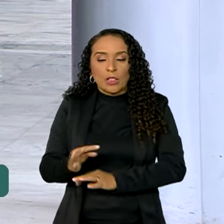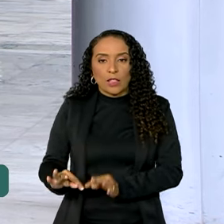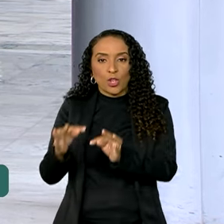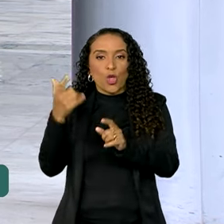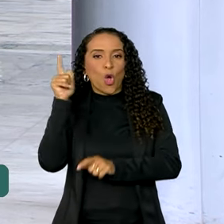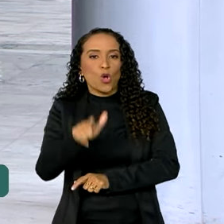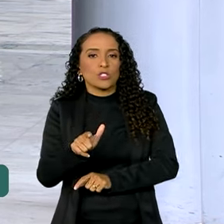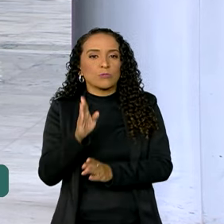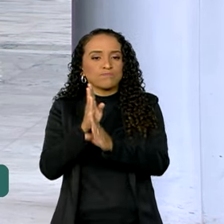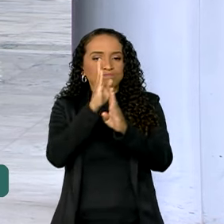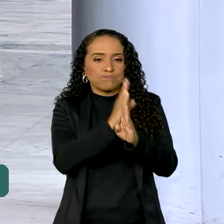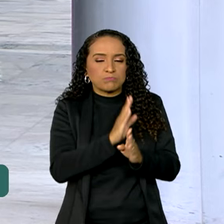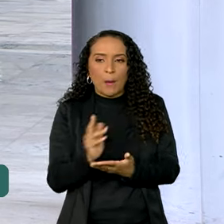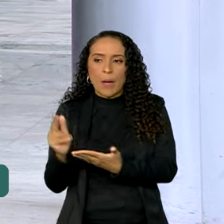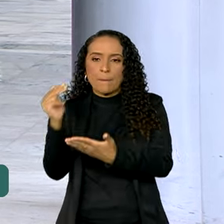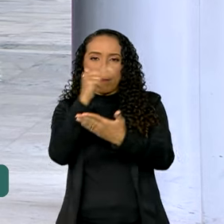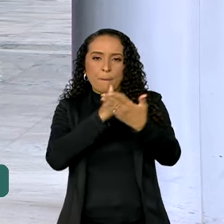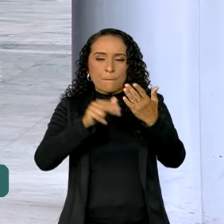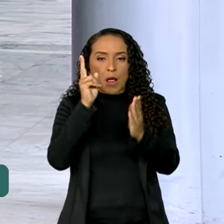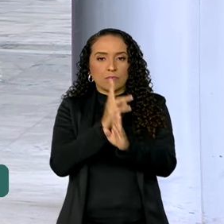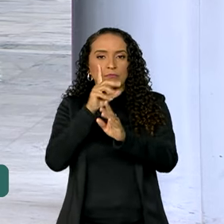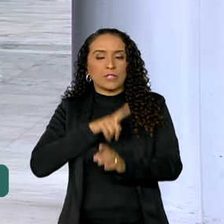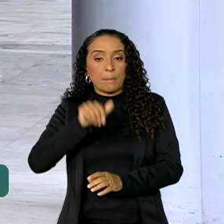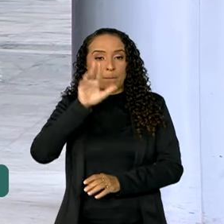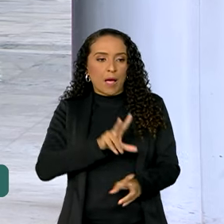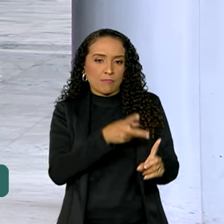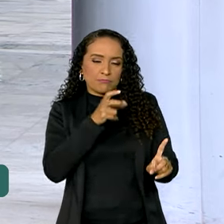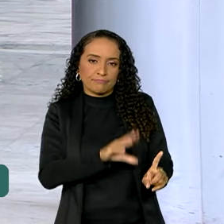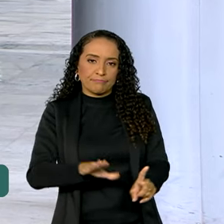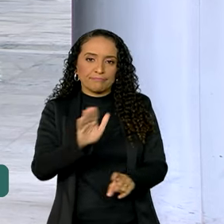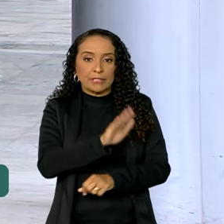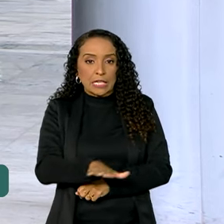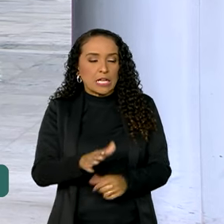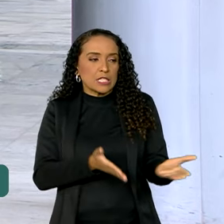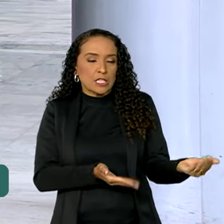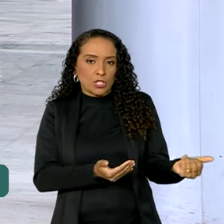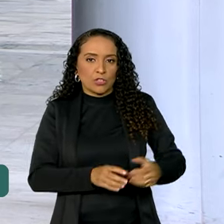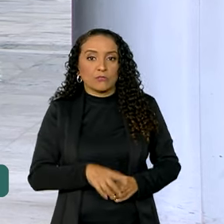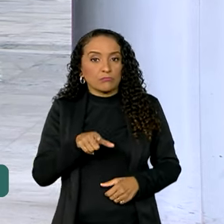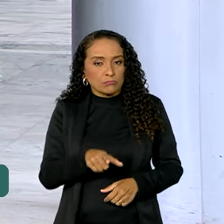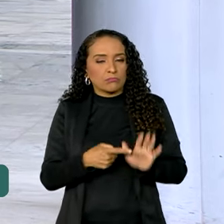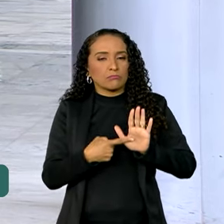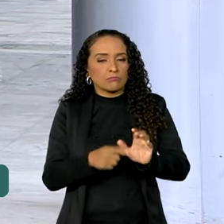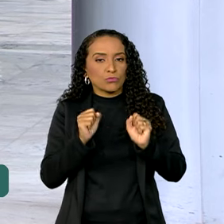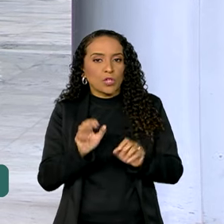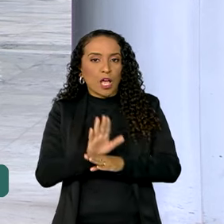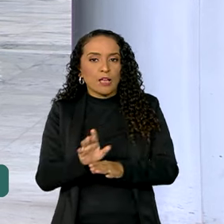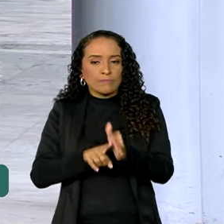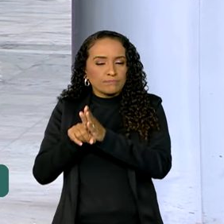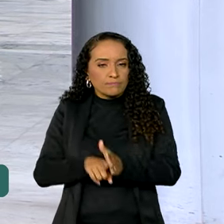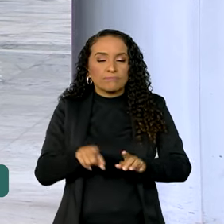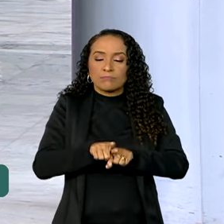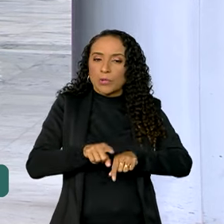e conseguiram mapear mais locais onde há exploração de crianças e adolescentes. E olha, esse mapa serve para ajudar a investigar esses